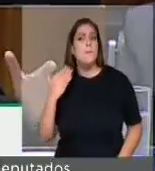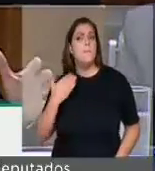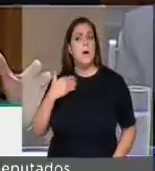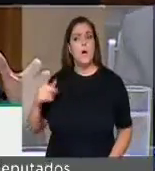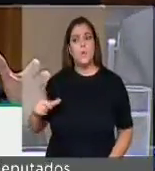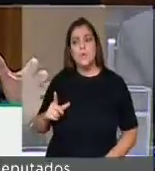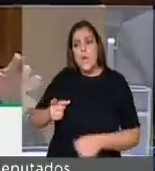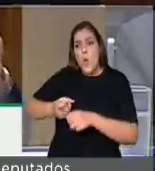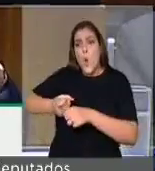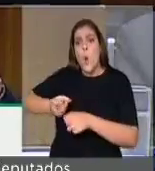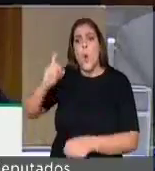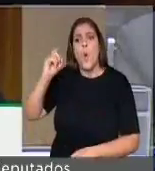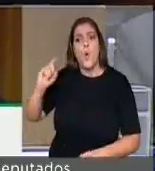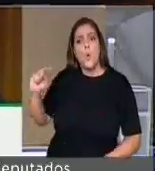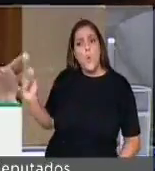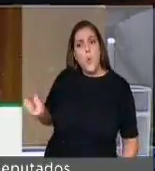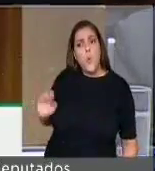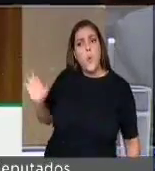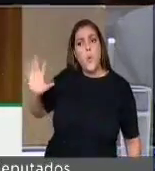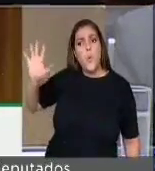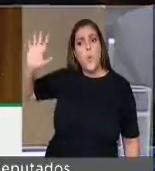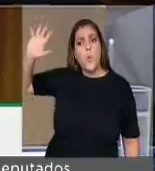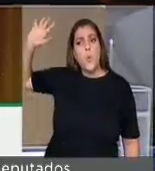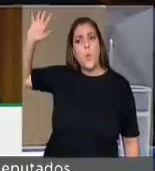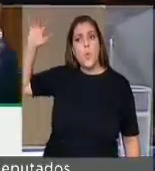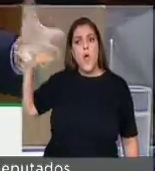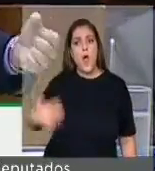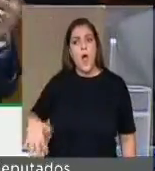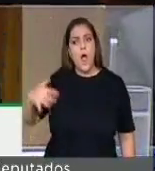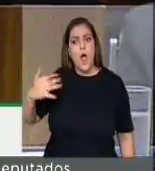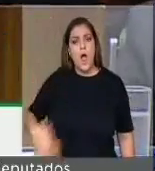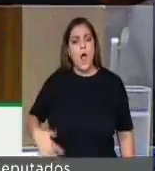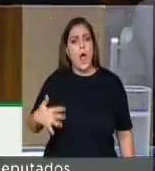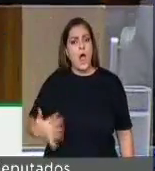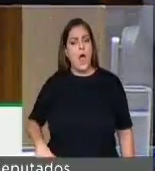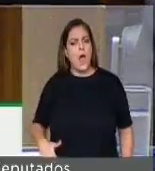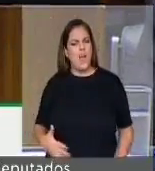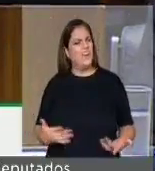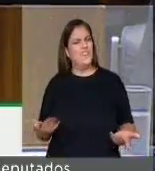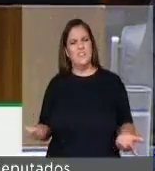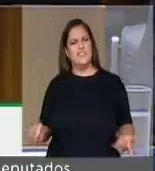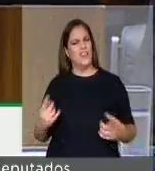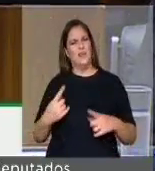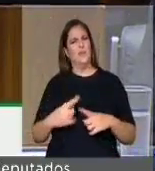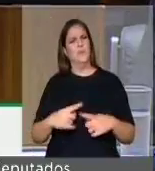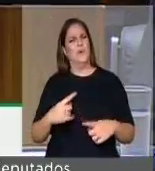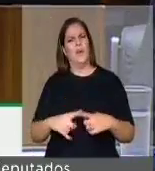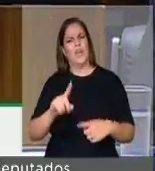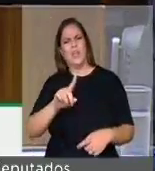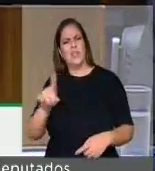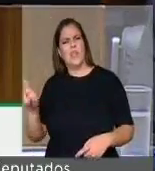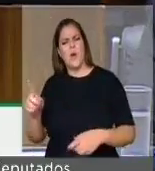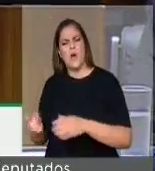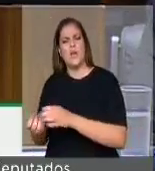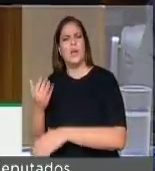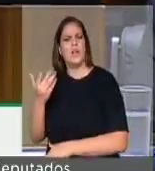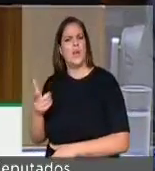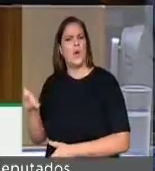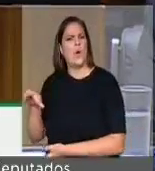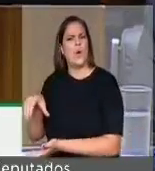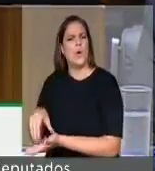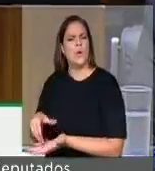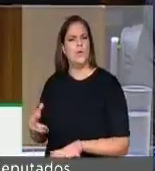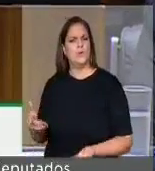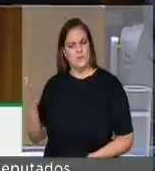pornográfica, é algo que é inqualificável, sugando energia da sociedade para o enriquecimento,